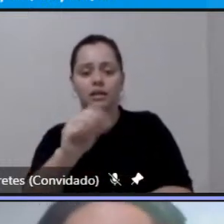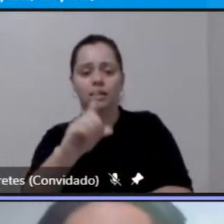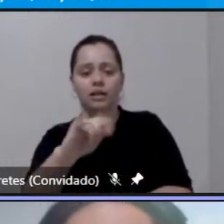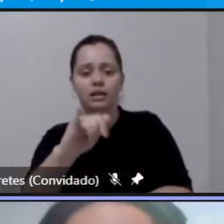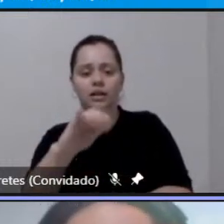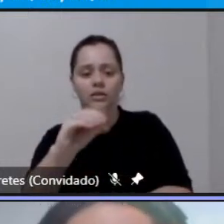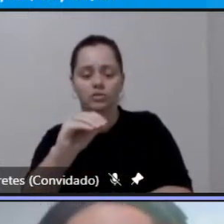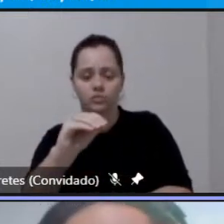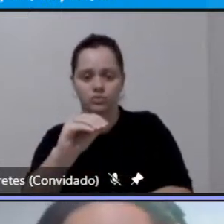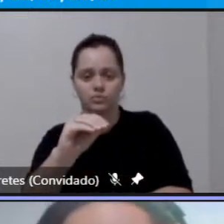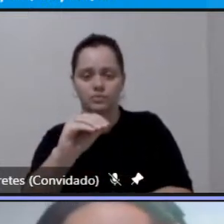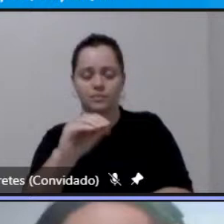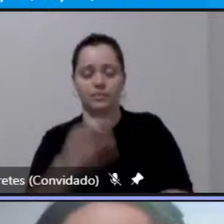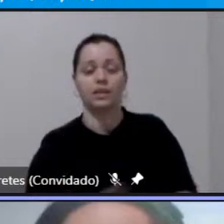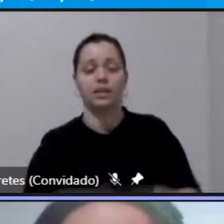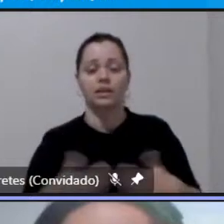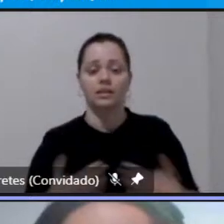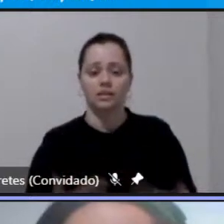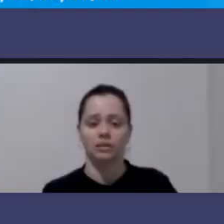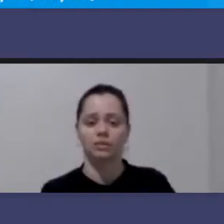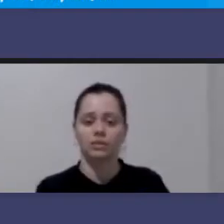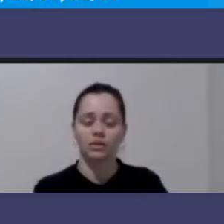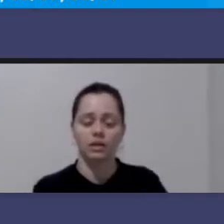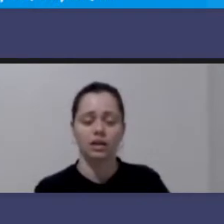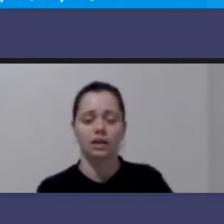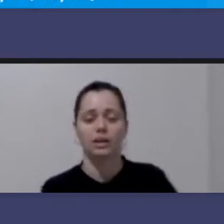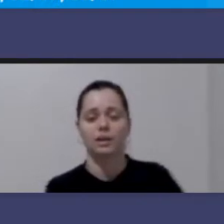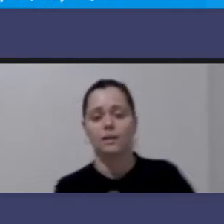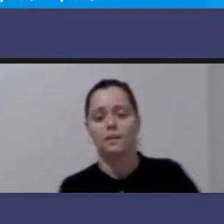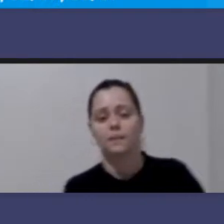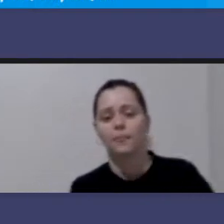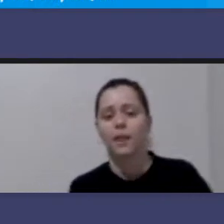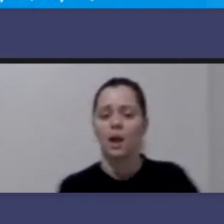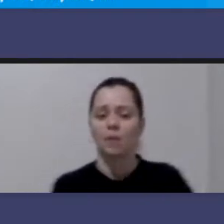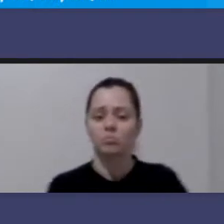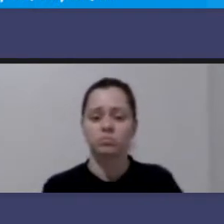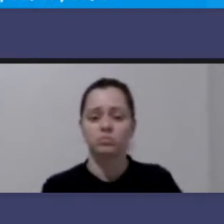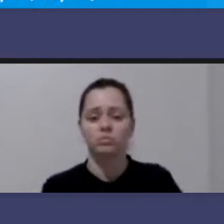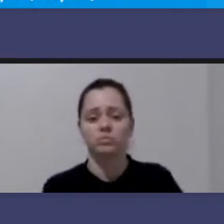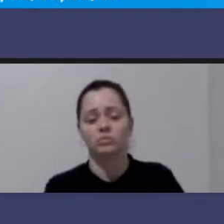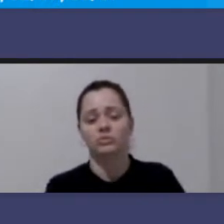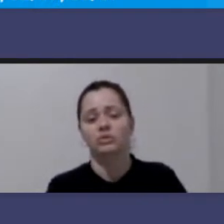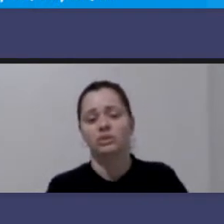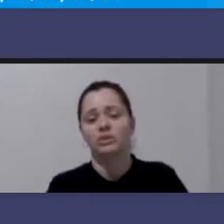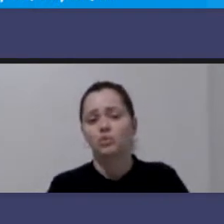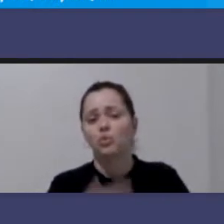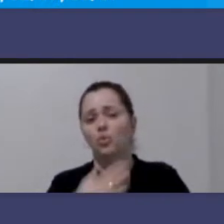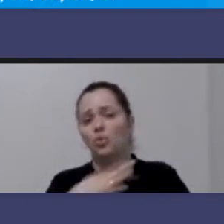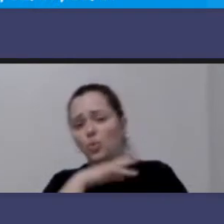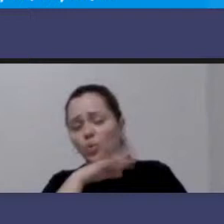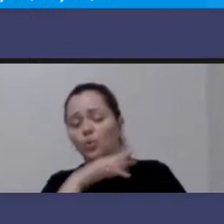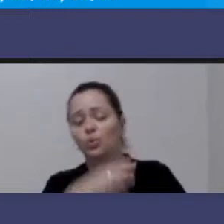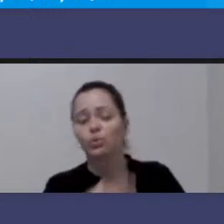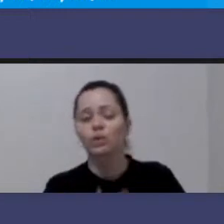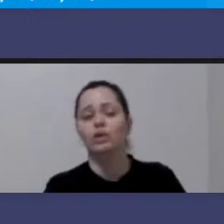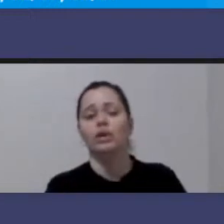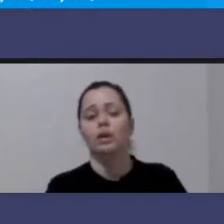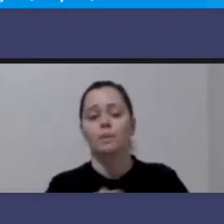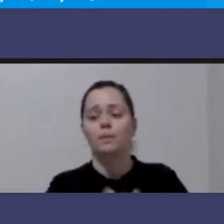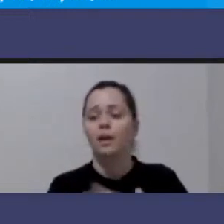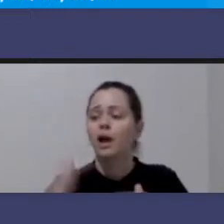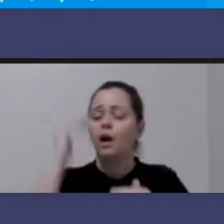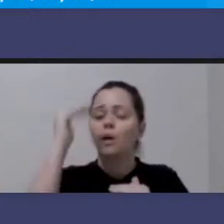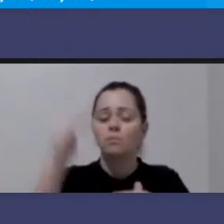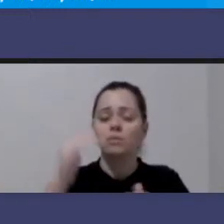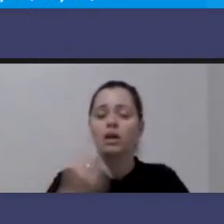e bem no meio do eixo isso poderia repercutir no aumento da tarifa